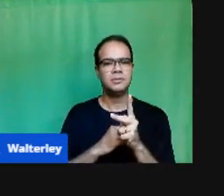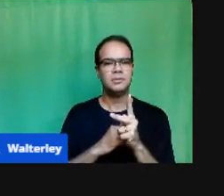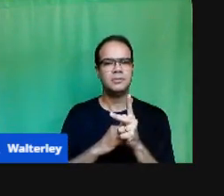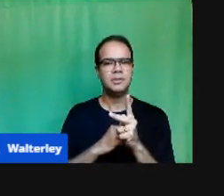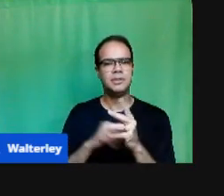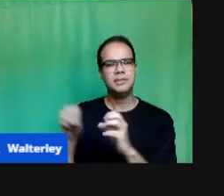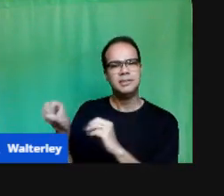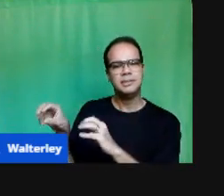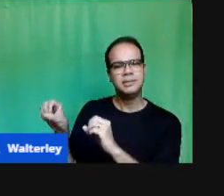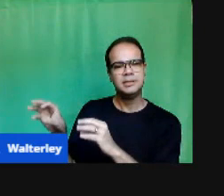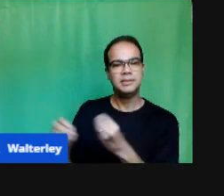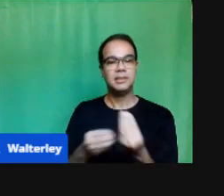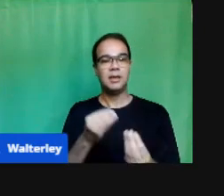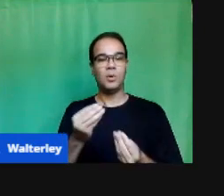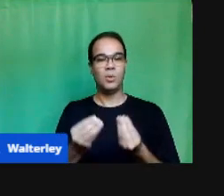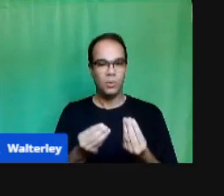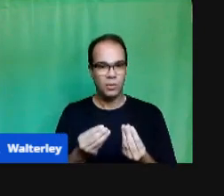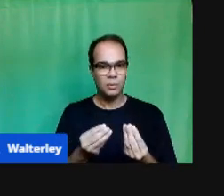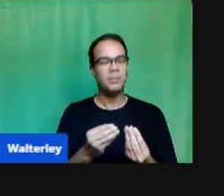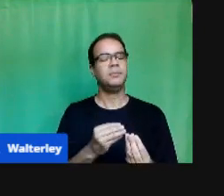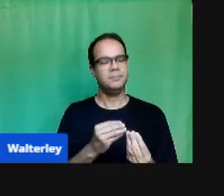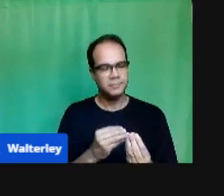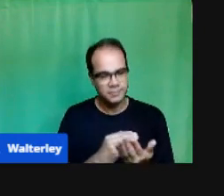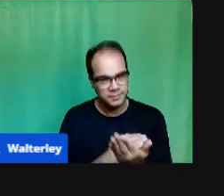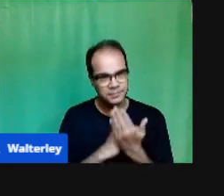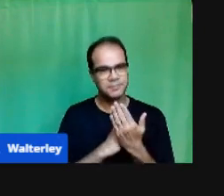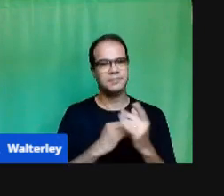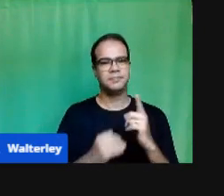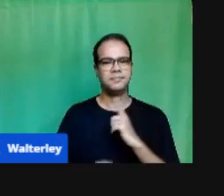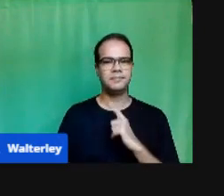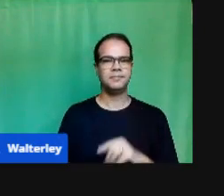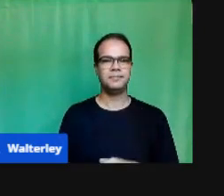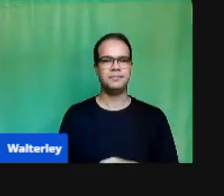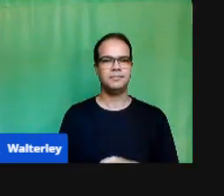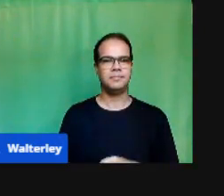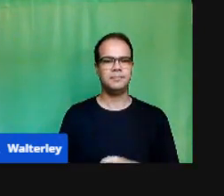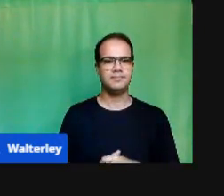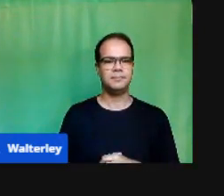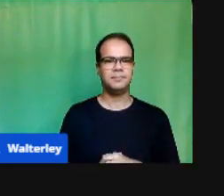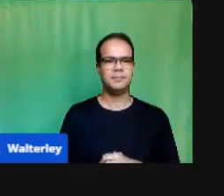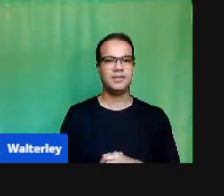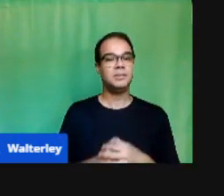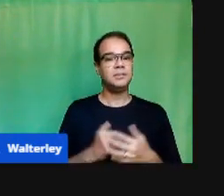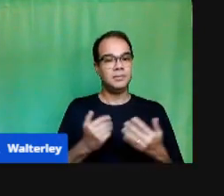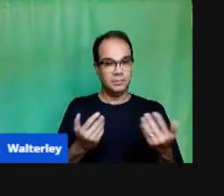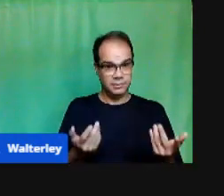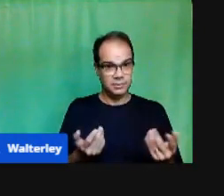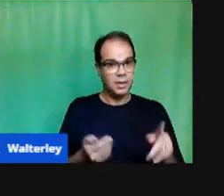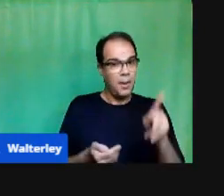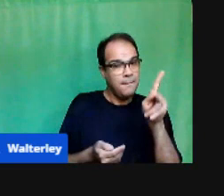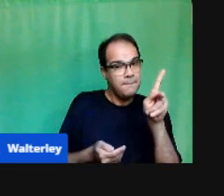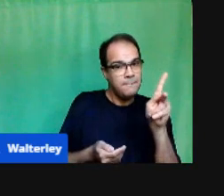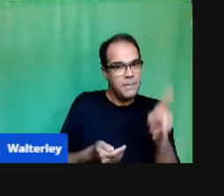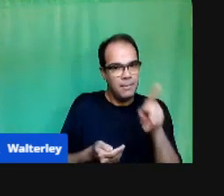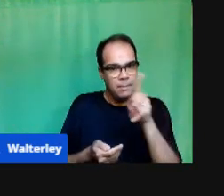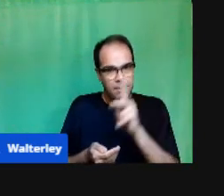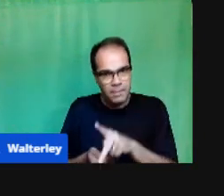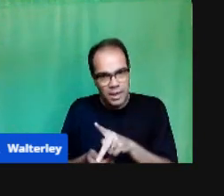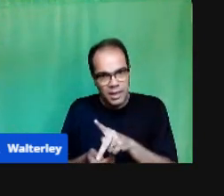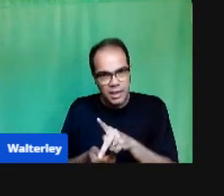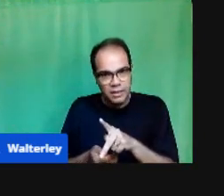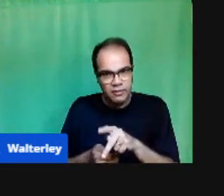Do ensino Mostrando também Qual o papel Do docente Em meio A essa transição